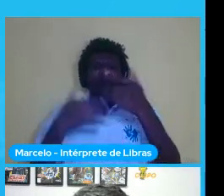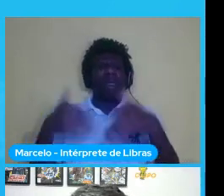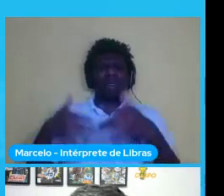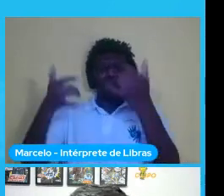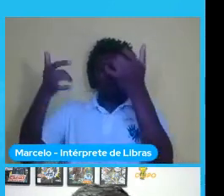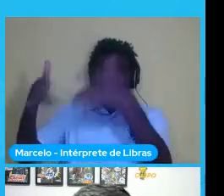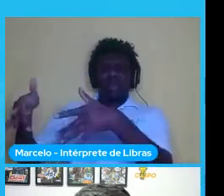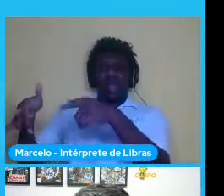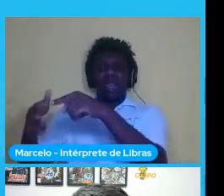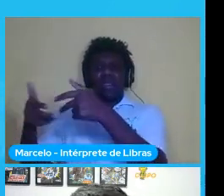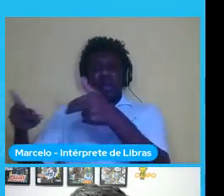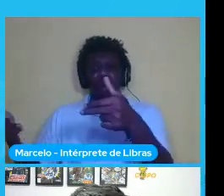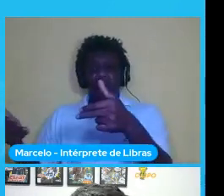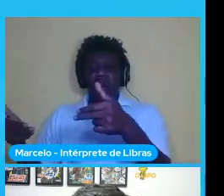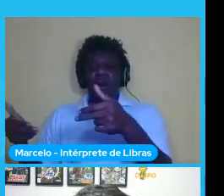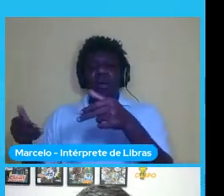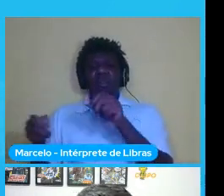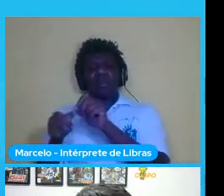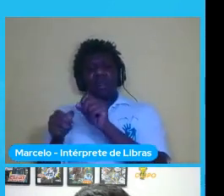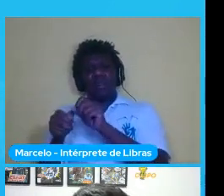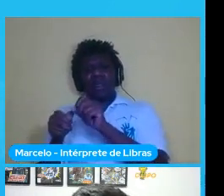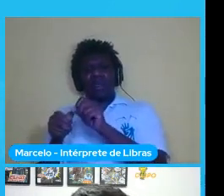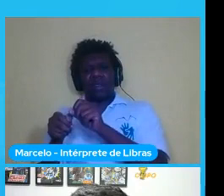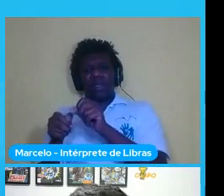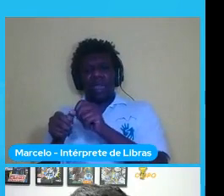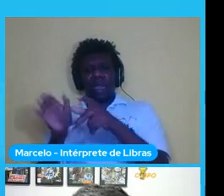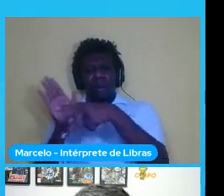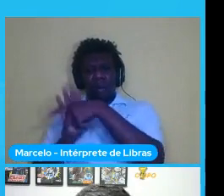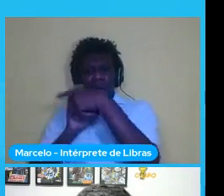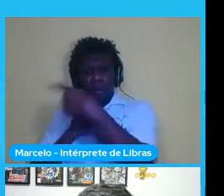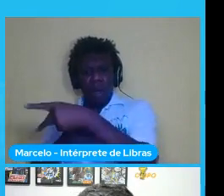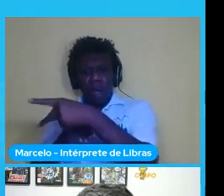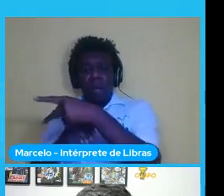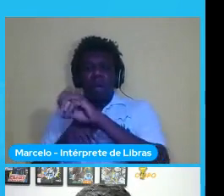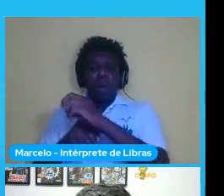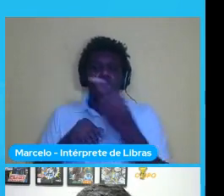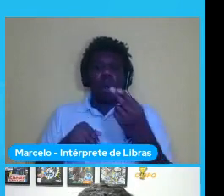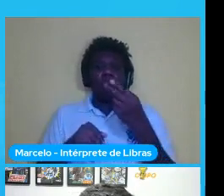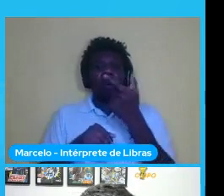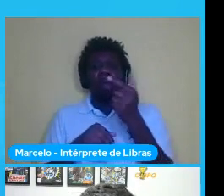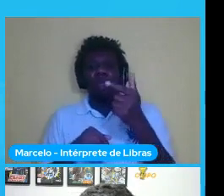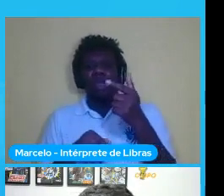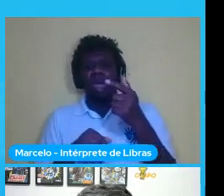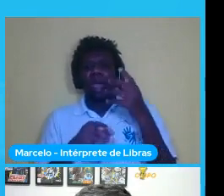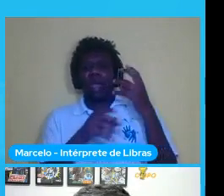manual no tagueamento manual ou ele não tem uma quantidade de imagens por exemplo